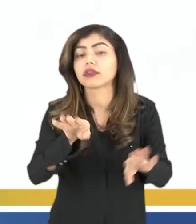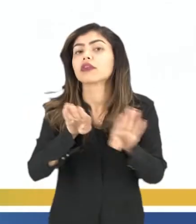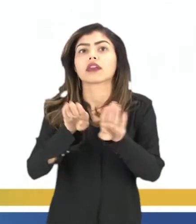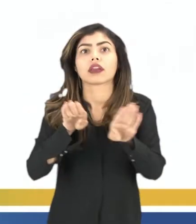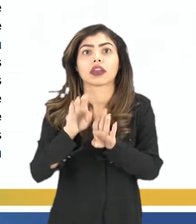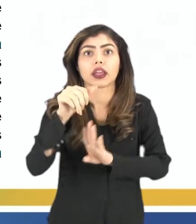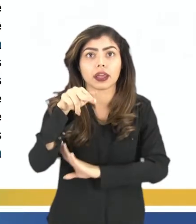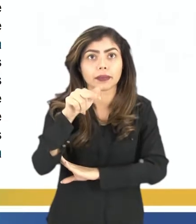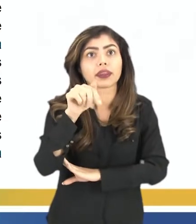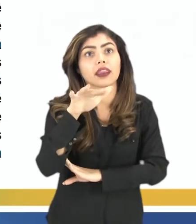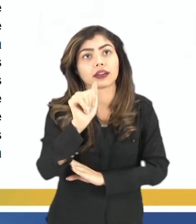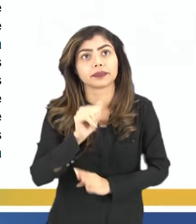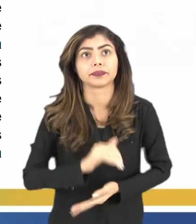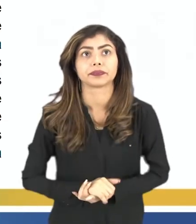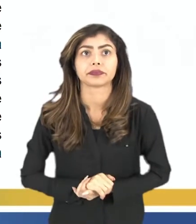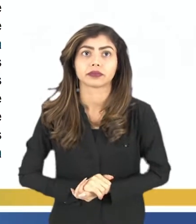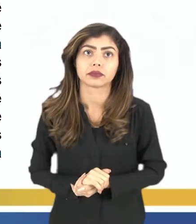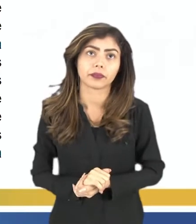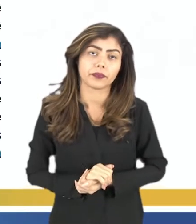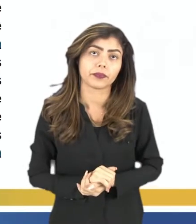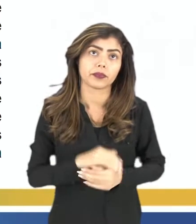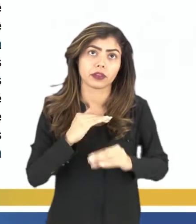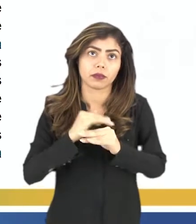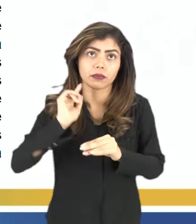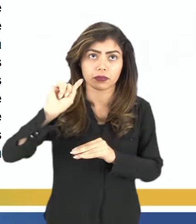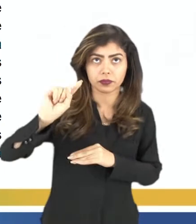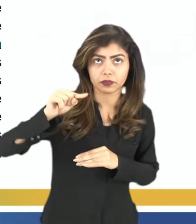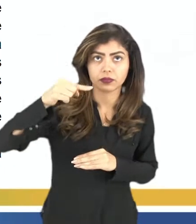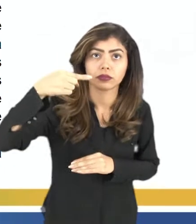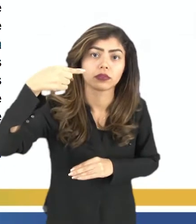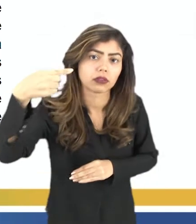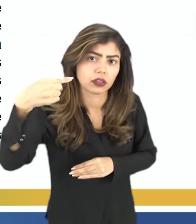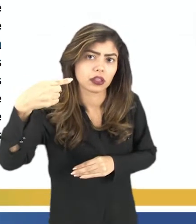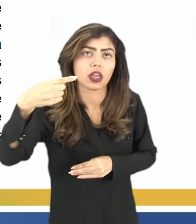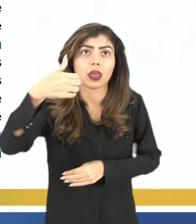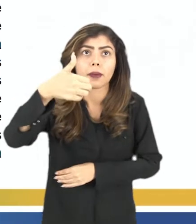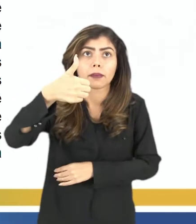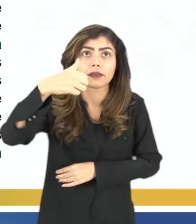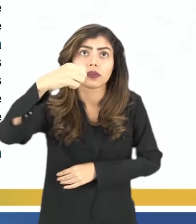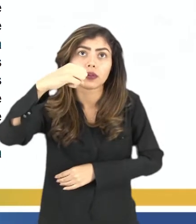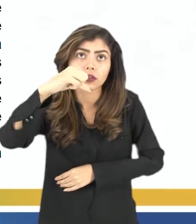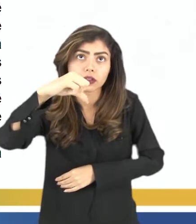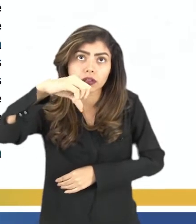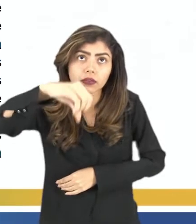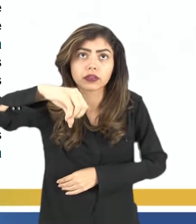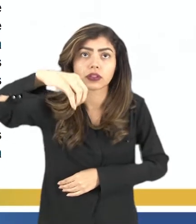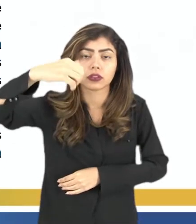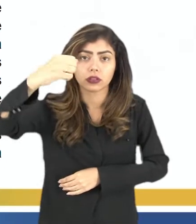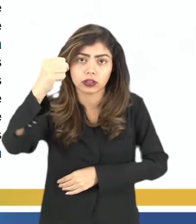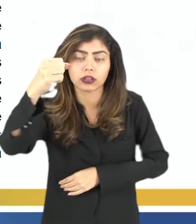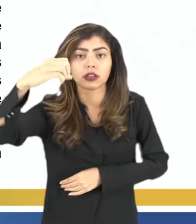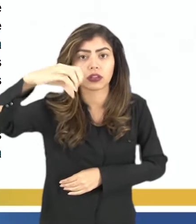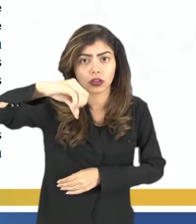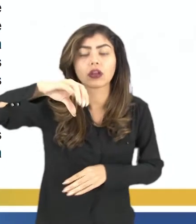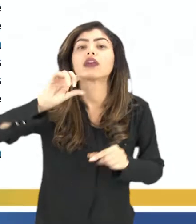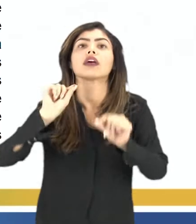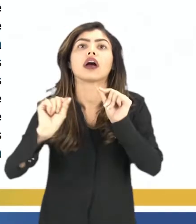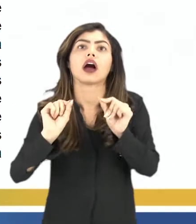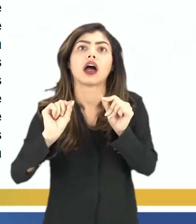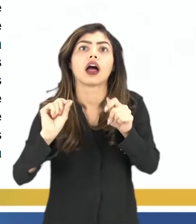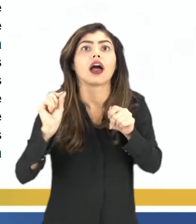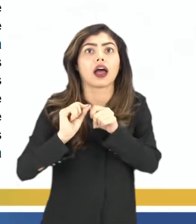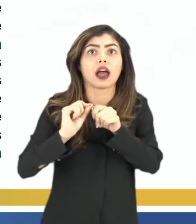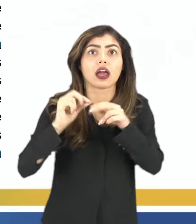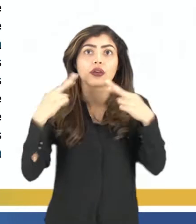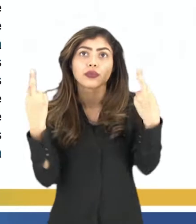minadas. A gente tem depois, já depois, em 1989, né? De fato, essa